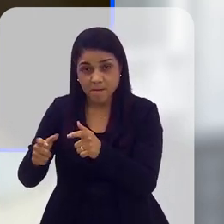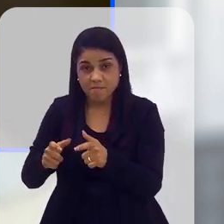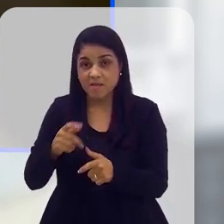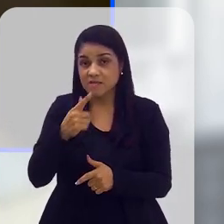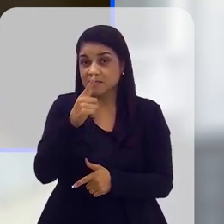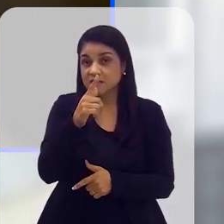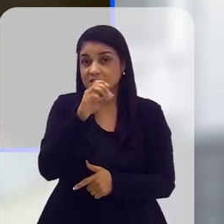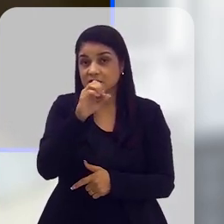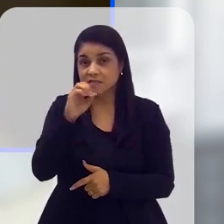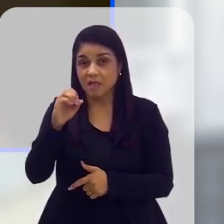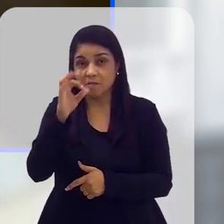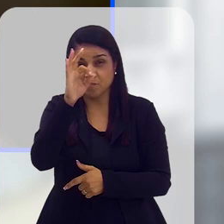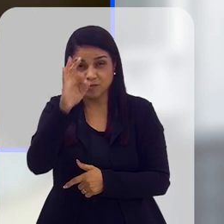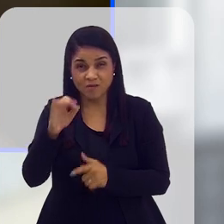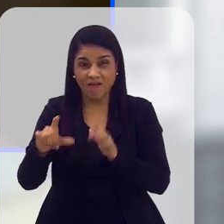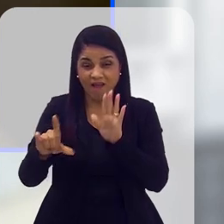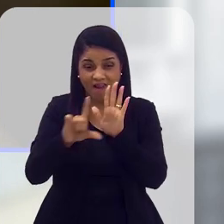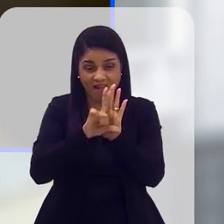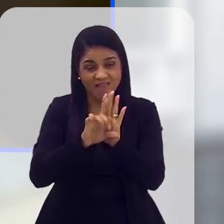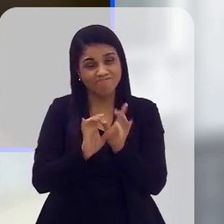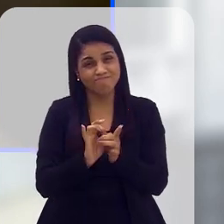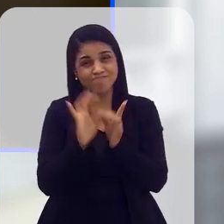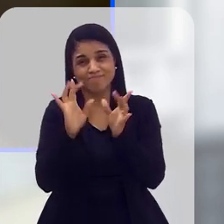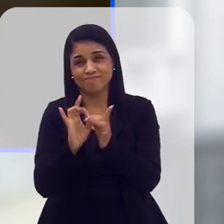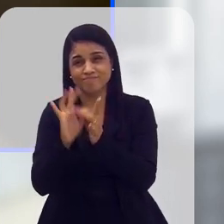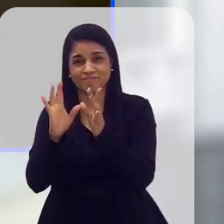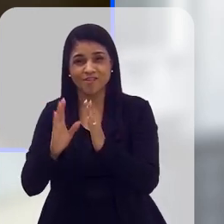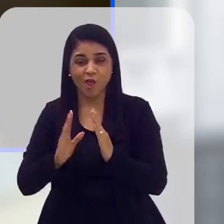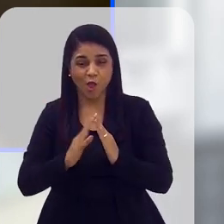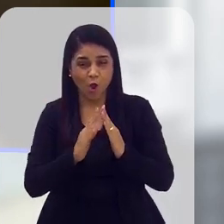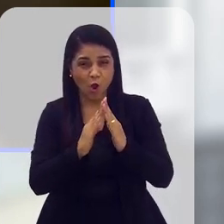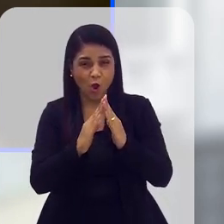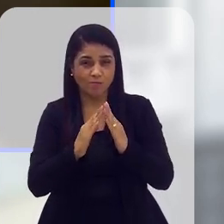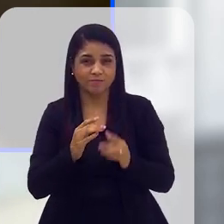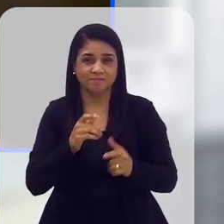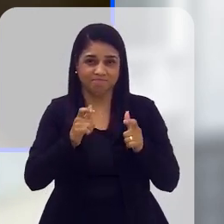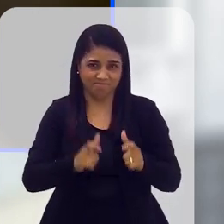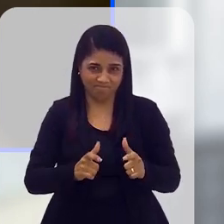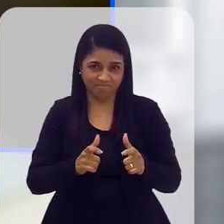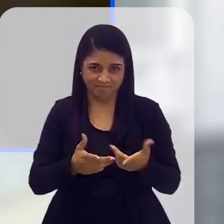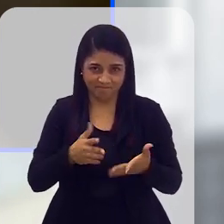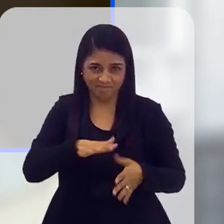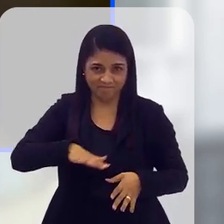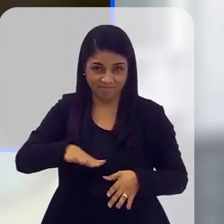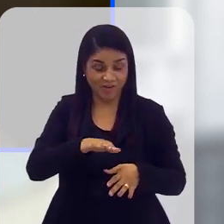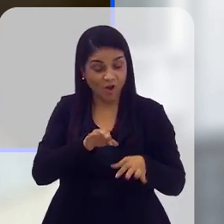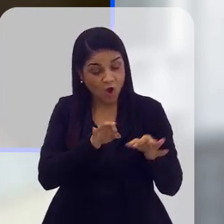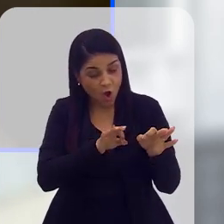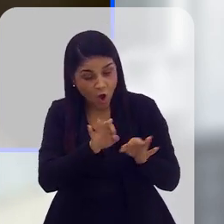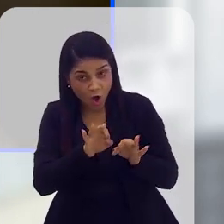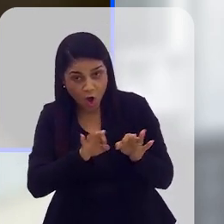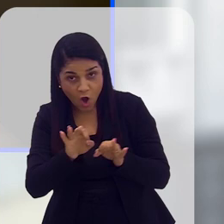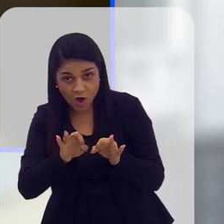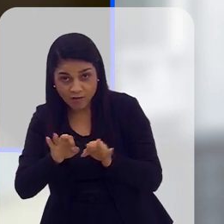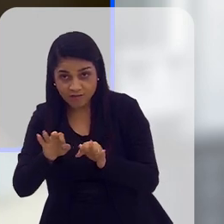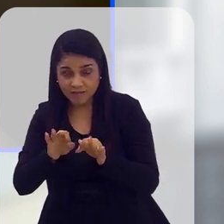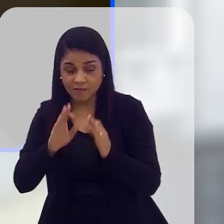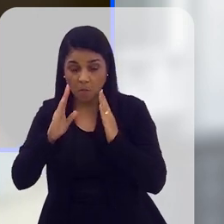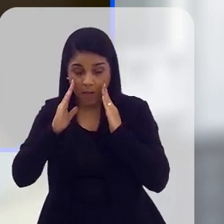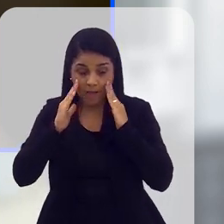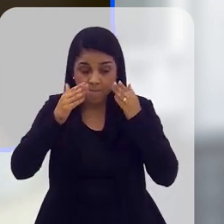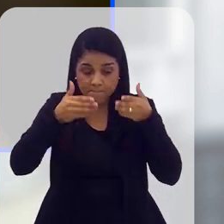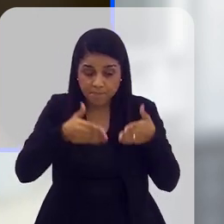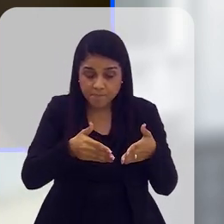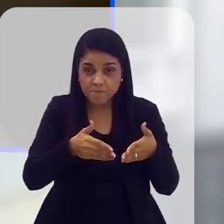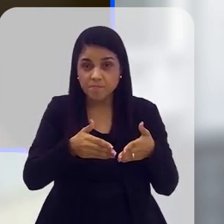100%. As legislações são bastante permissivas também da ocupação desses territórios. Então, essa organização mais